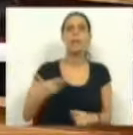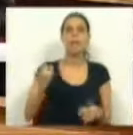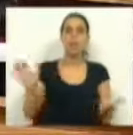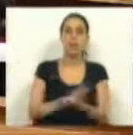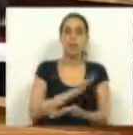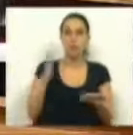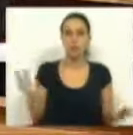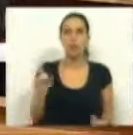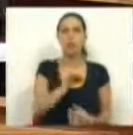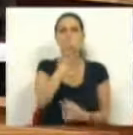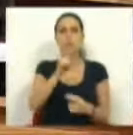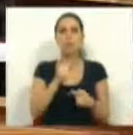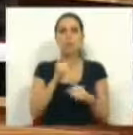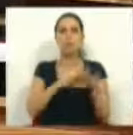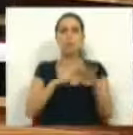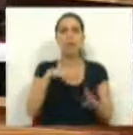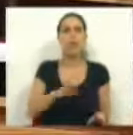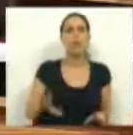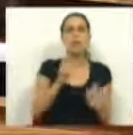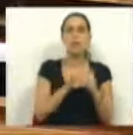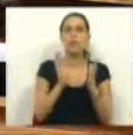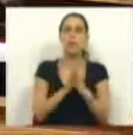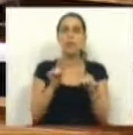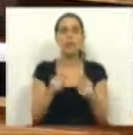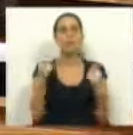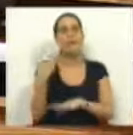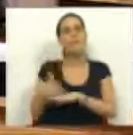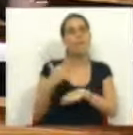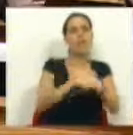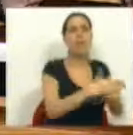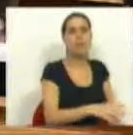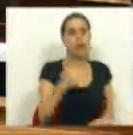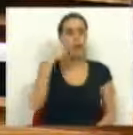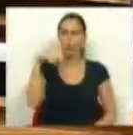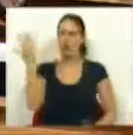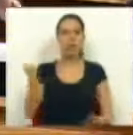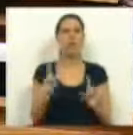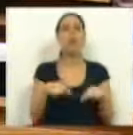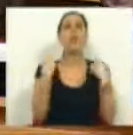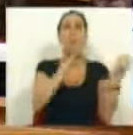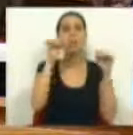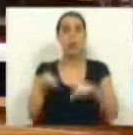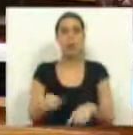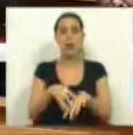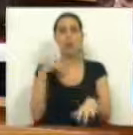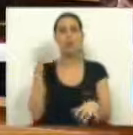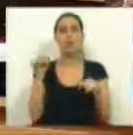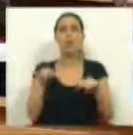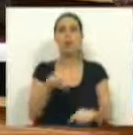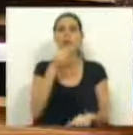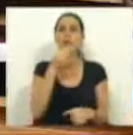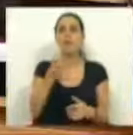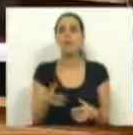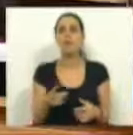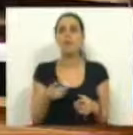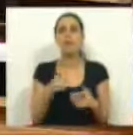internacional, a questão dos direitos dos jornalistas, a questão da produção nacional, tudo isto fica de fora. Acho extraordinário que